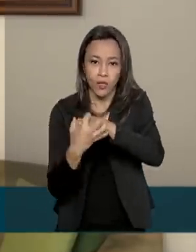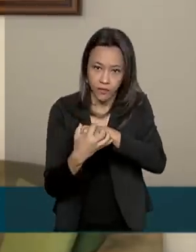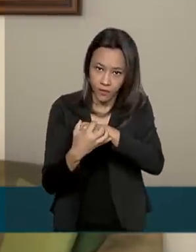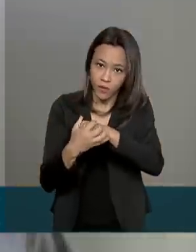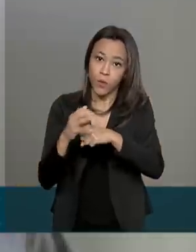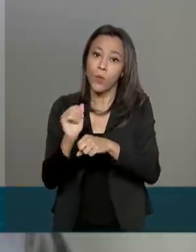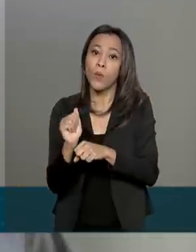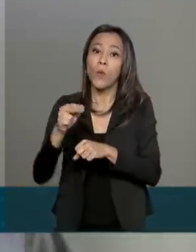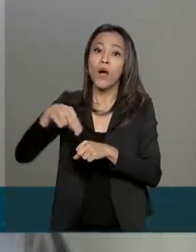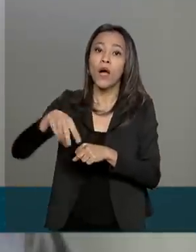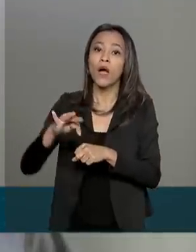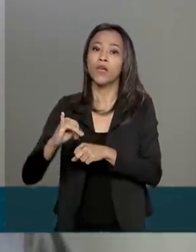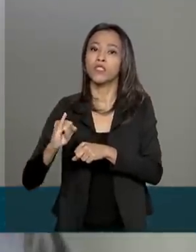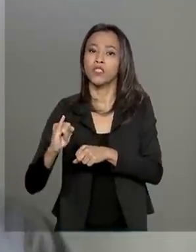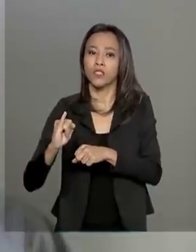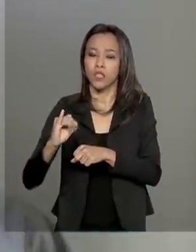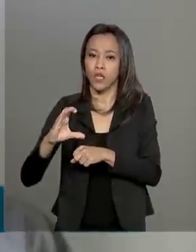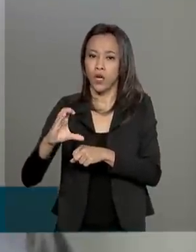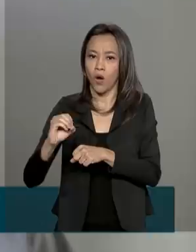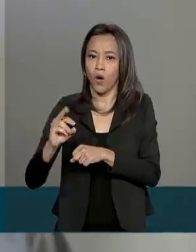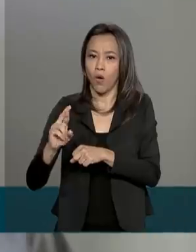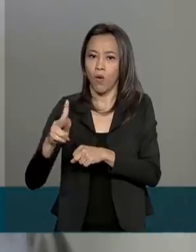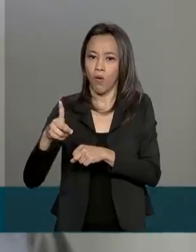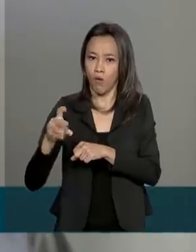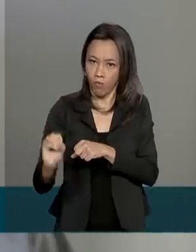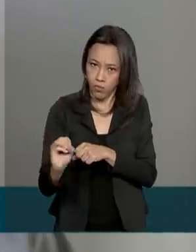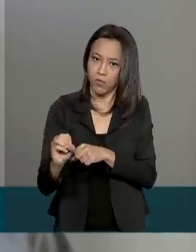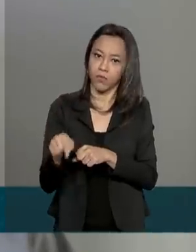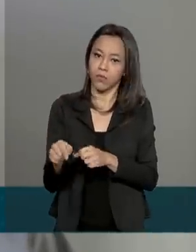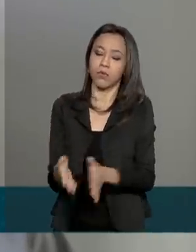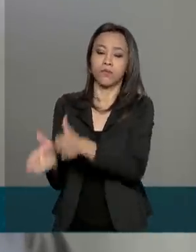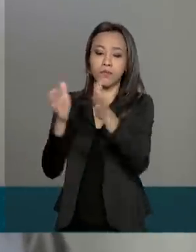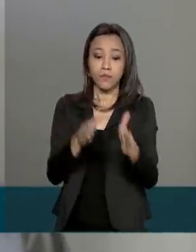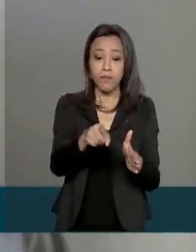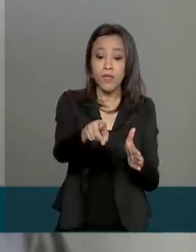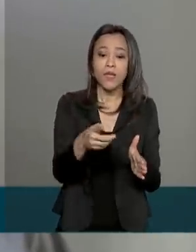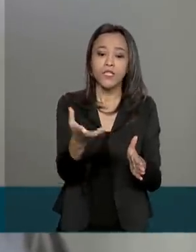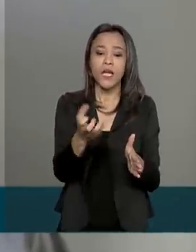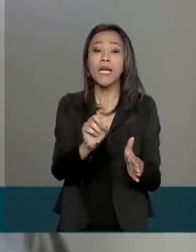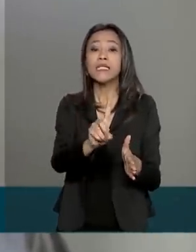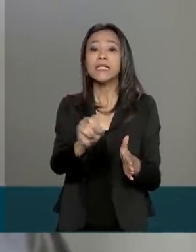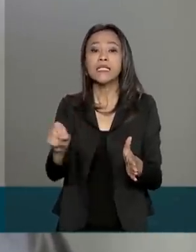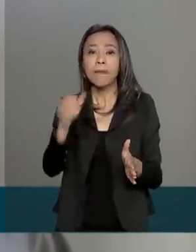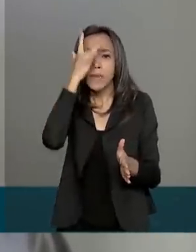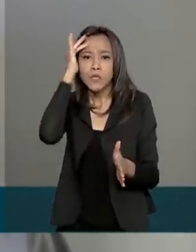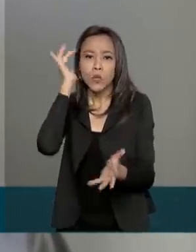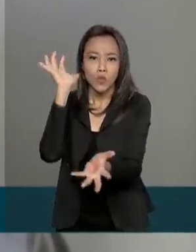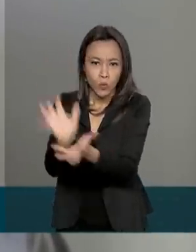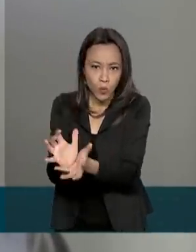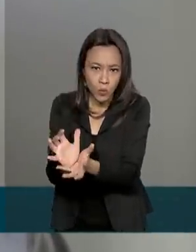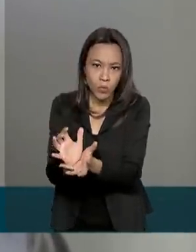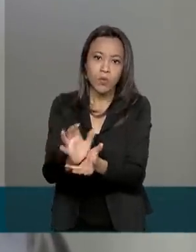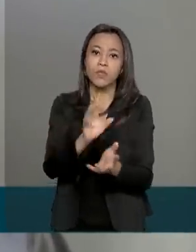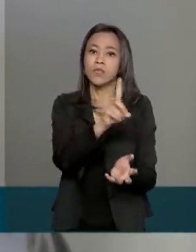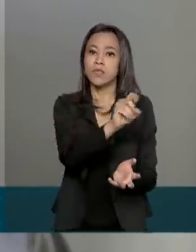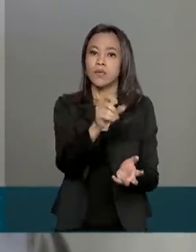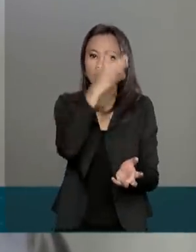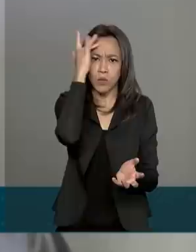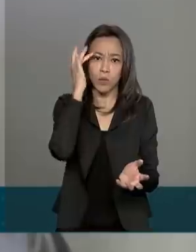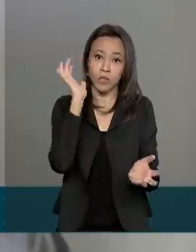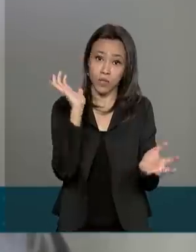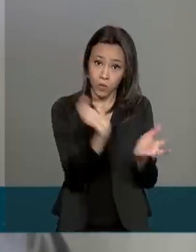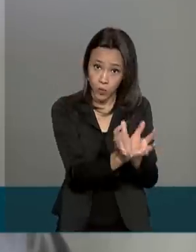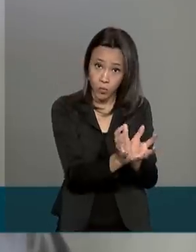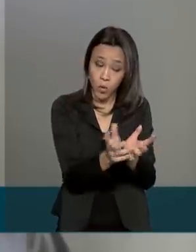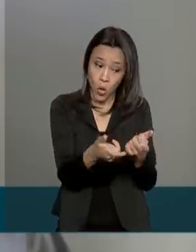da doença. O nosso plano é recrutar 100 pessoas para o grupo tratado, 100 pessoas para o grupo controle. A gente espera que nesse grupo de 100